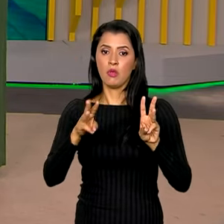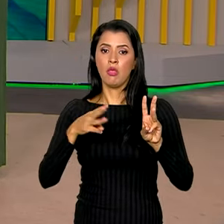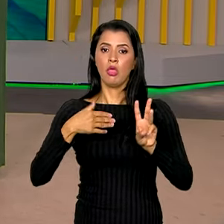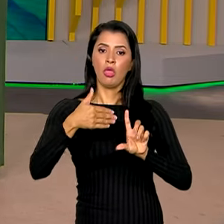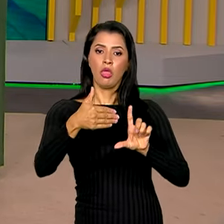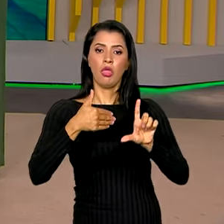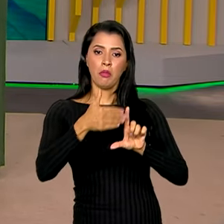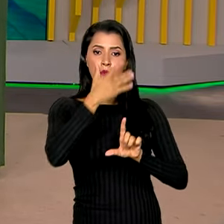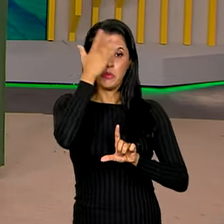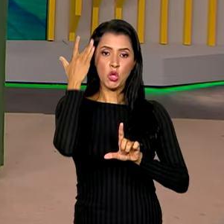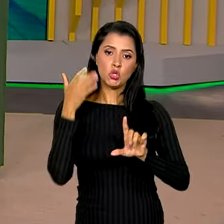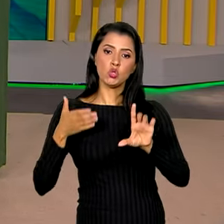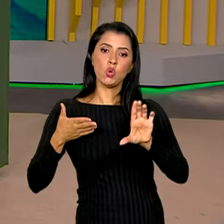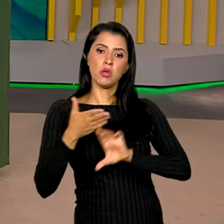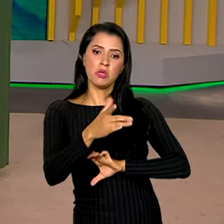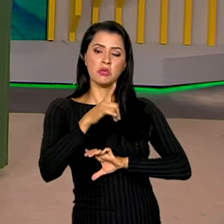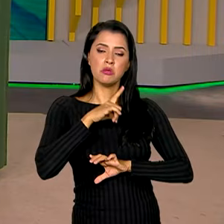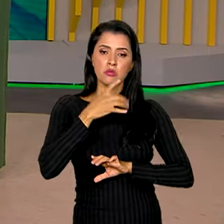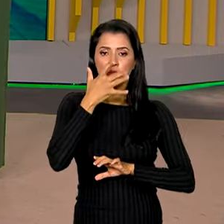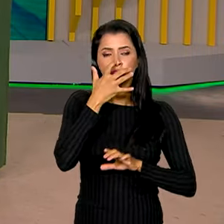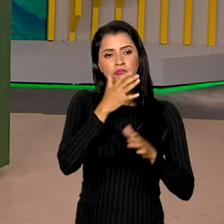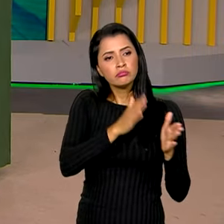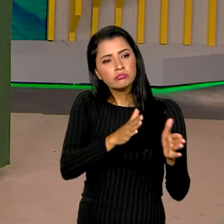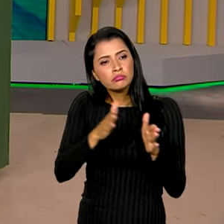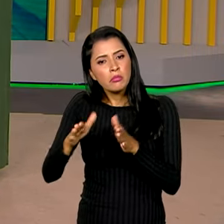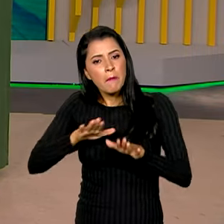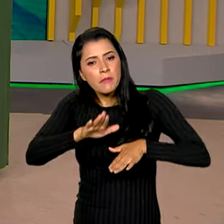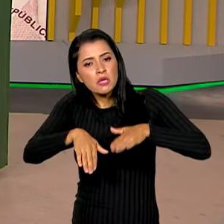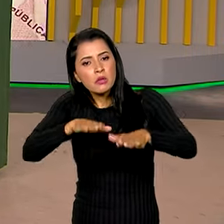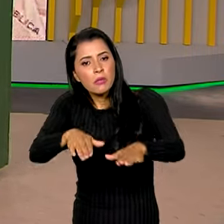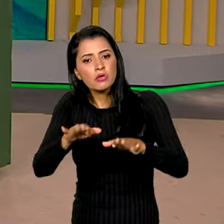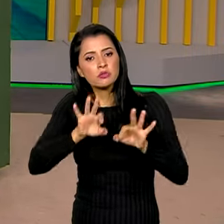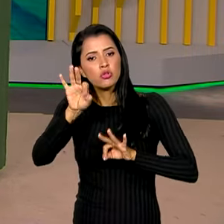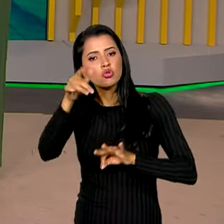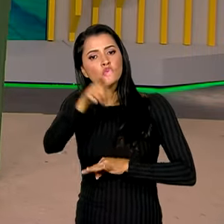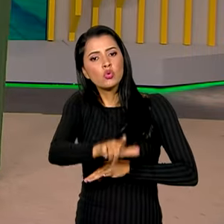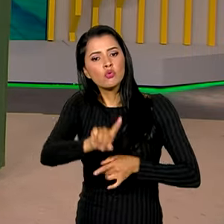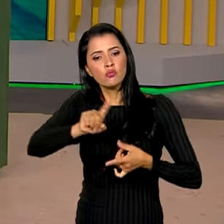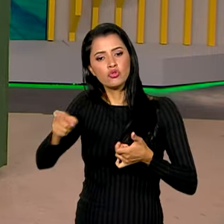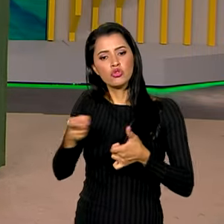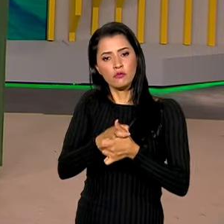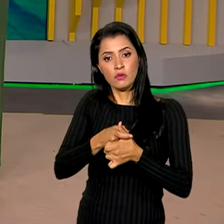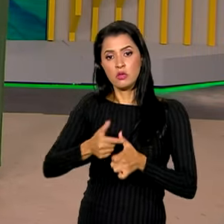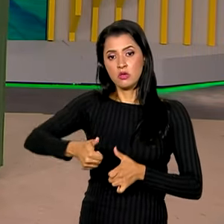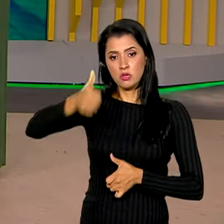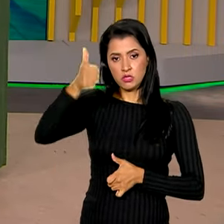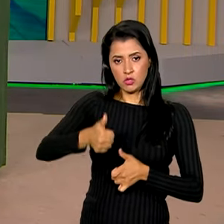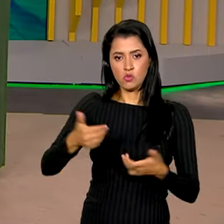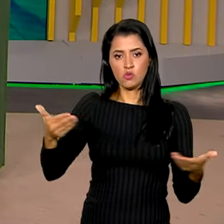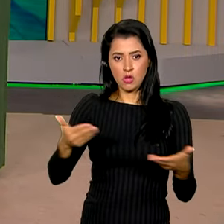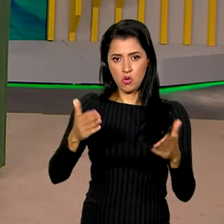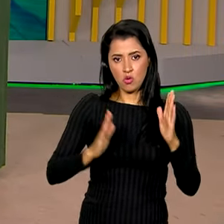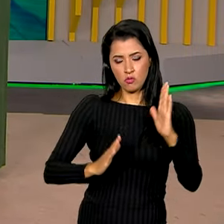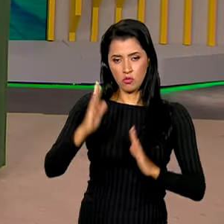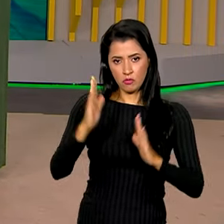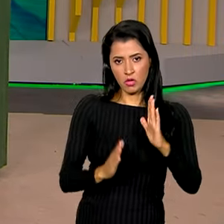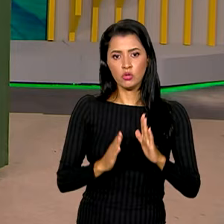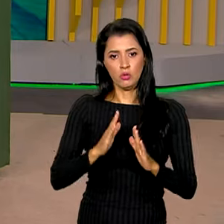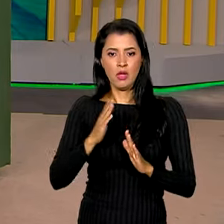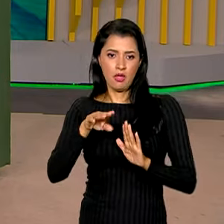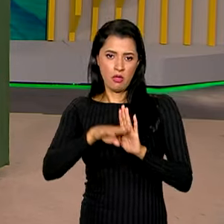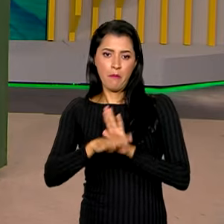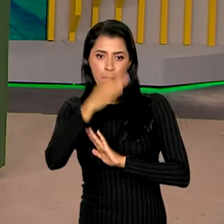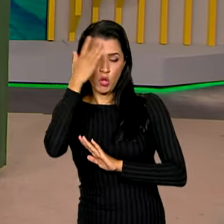onde as pessoas podem seguir um passo a passo para renegociar as dívidas. Nessa segunda etapa, o programa beneficia quem tem